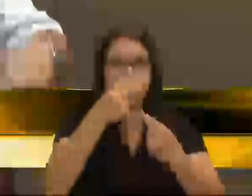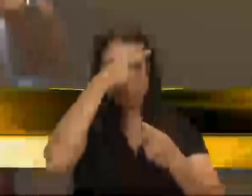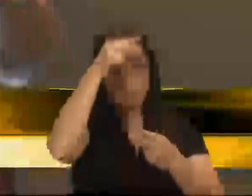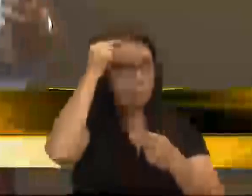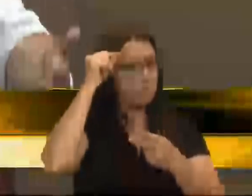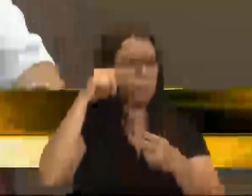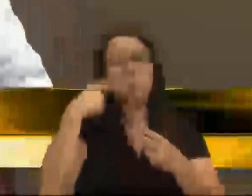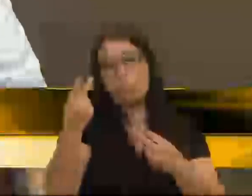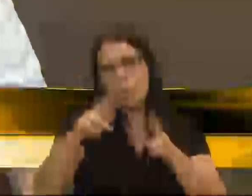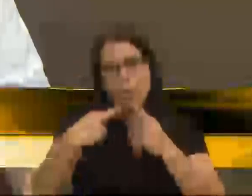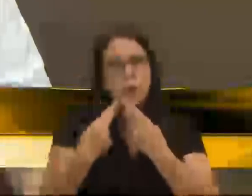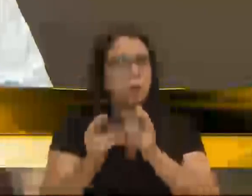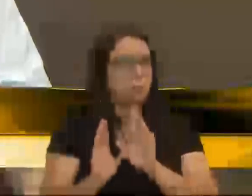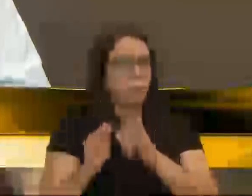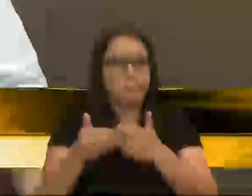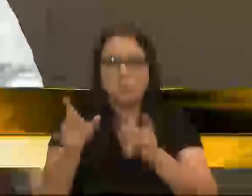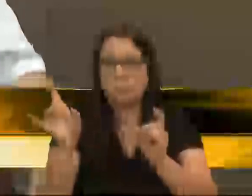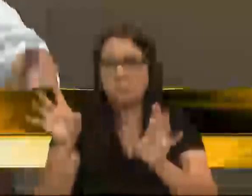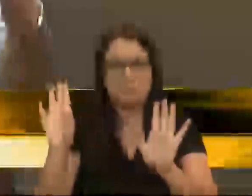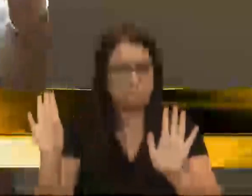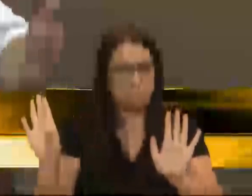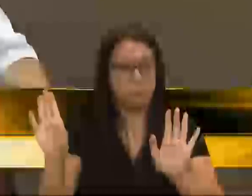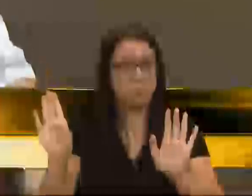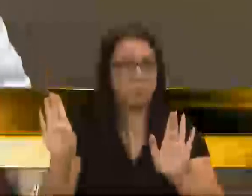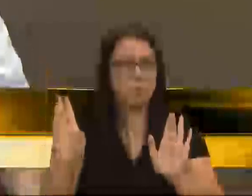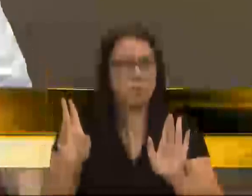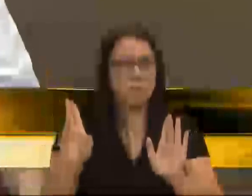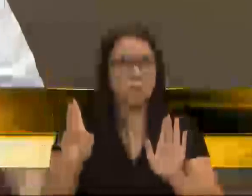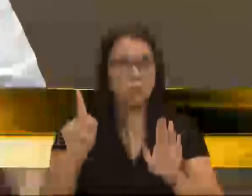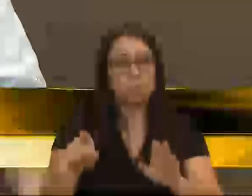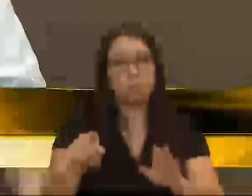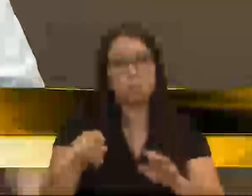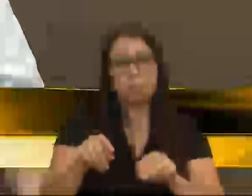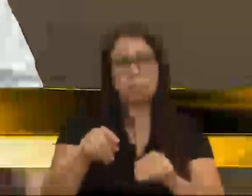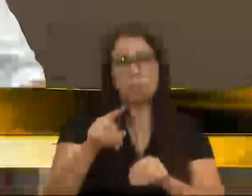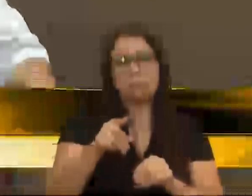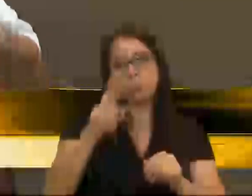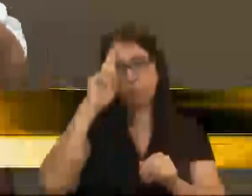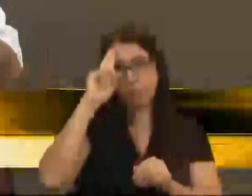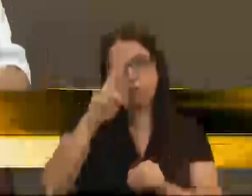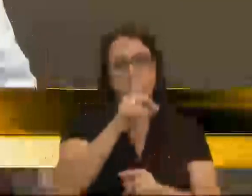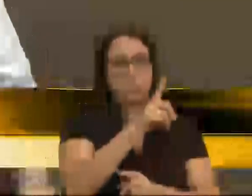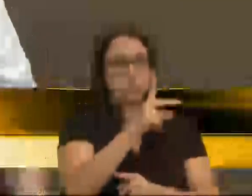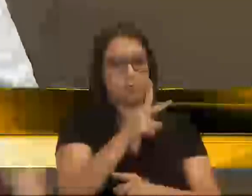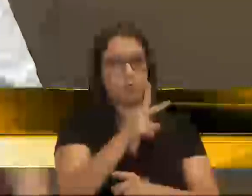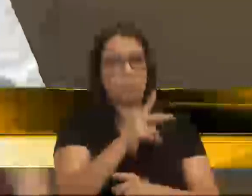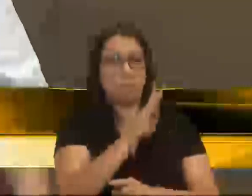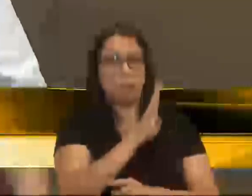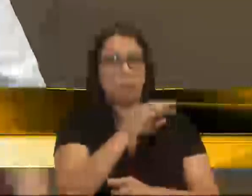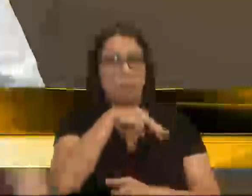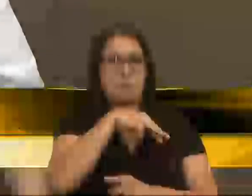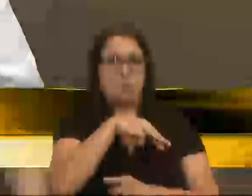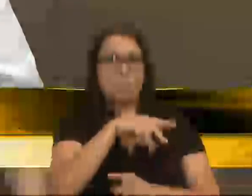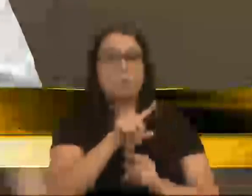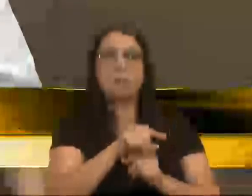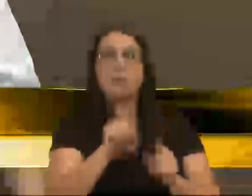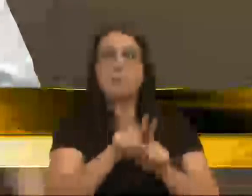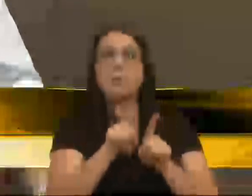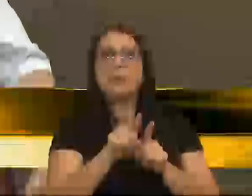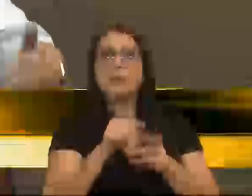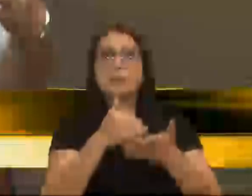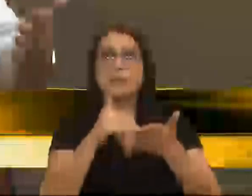ou uma reunião da comissão especial com o nosso comandante do 12 e com o secretário de Segurança Pública, o Cunha,